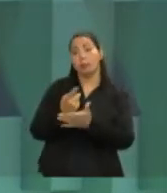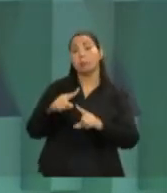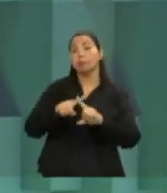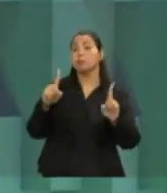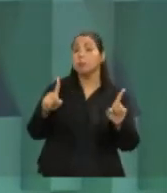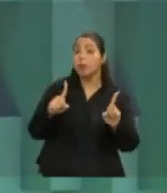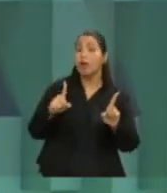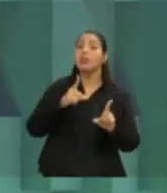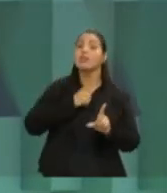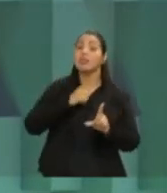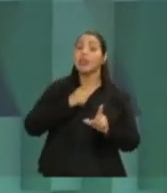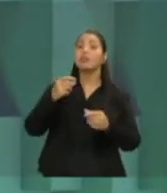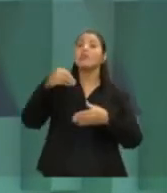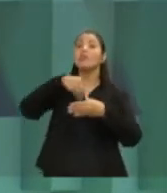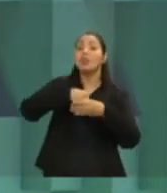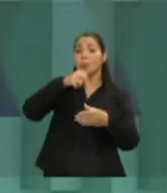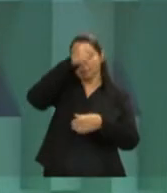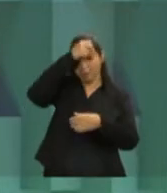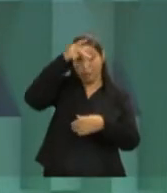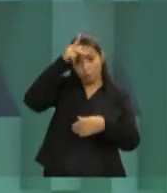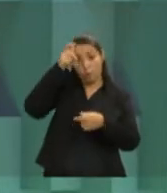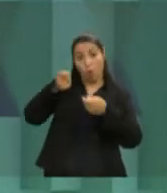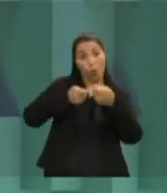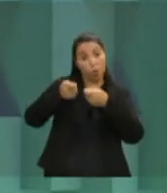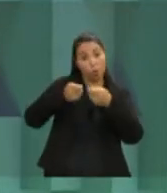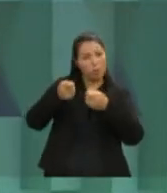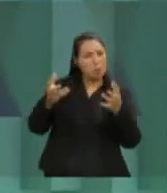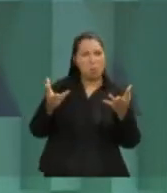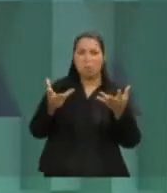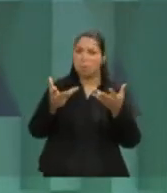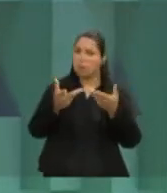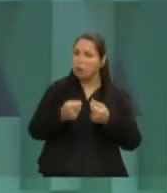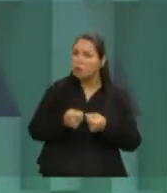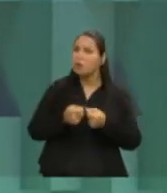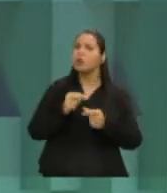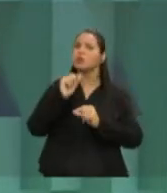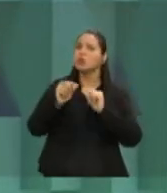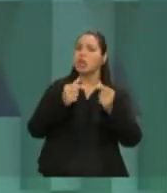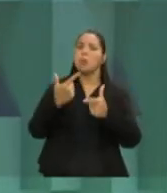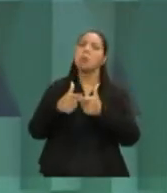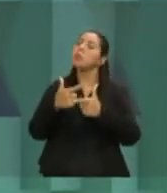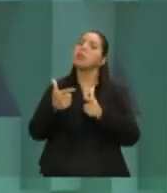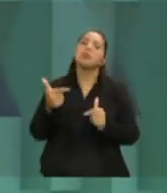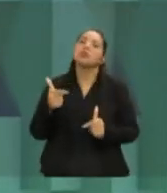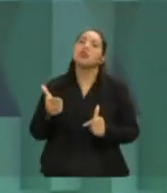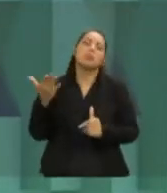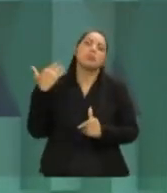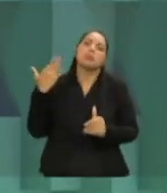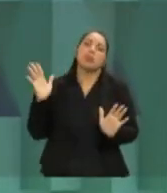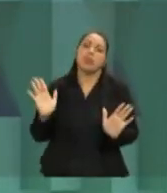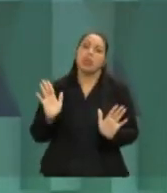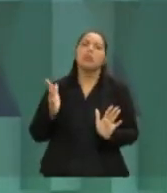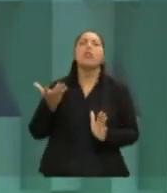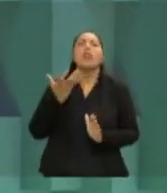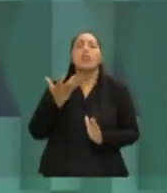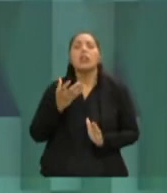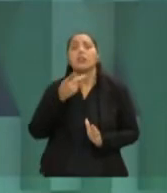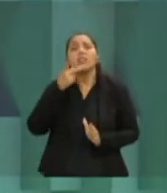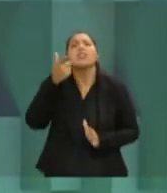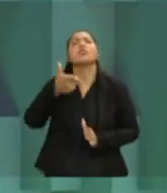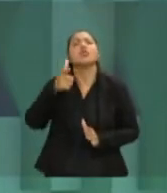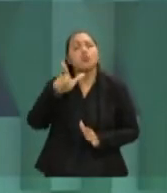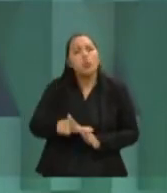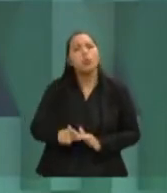nós temos uma controladoria extraordinária, portanto não tive nenhum problema quando fui prefeito de Vitória. Quero reafirmar o compromisso de